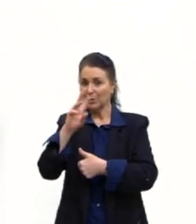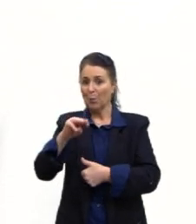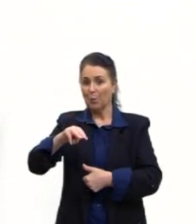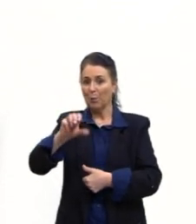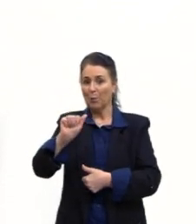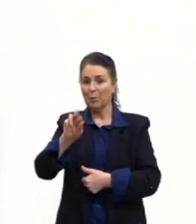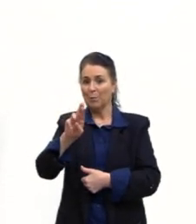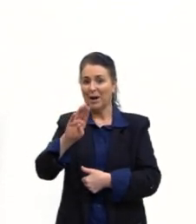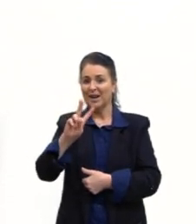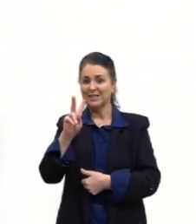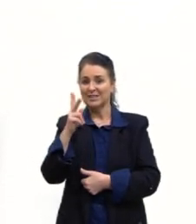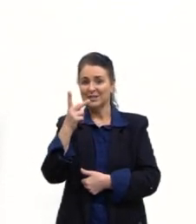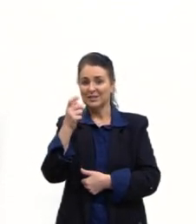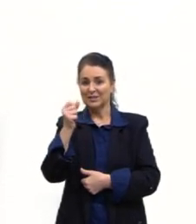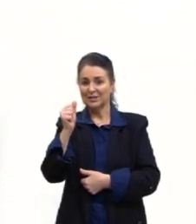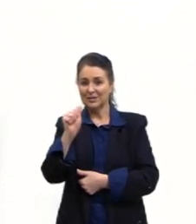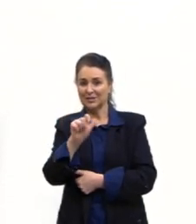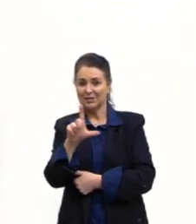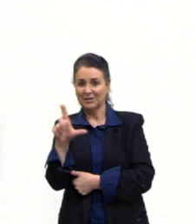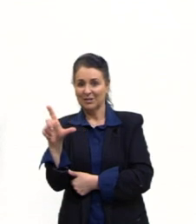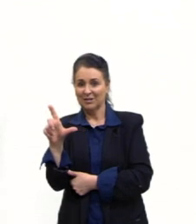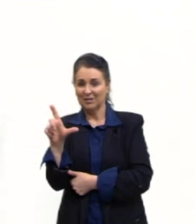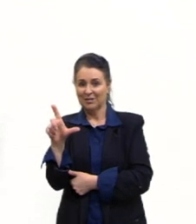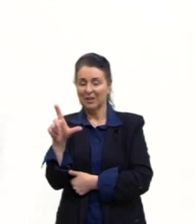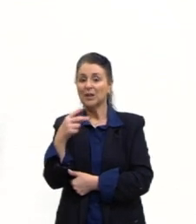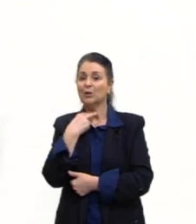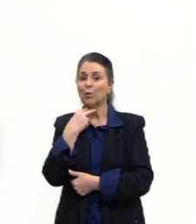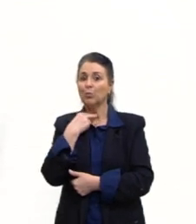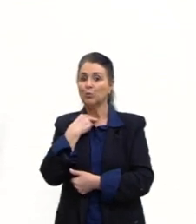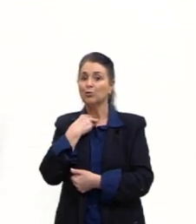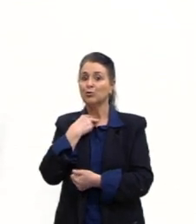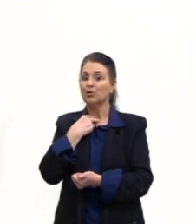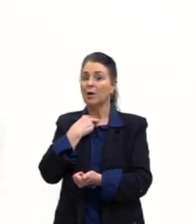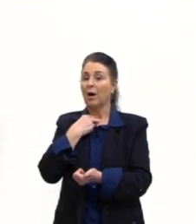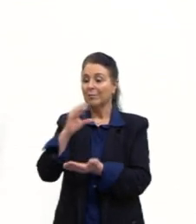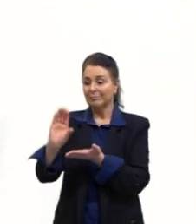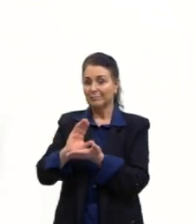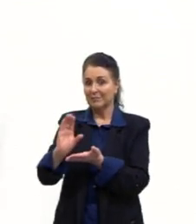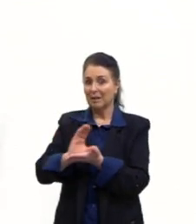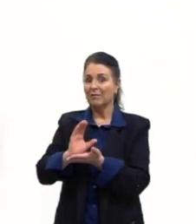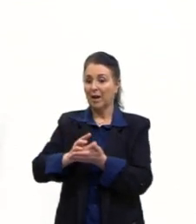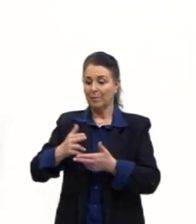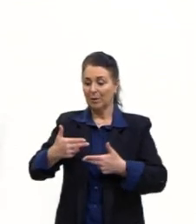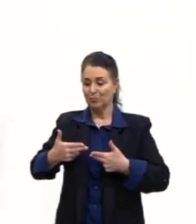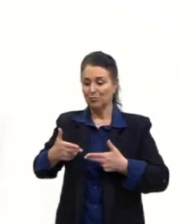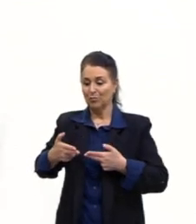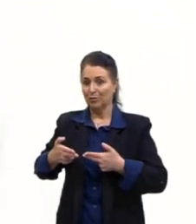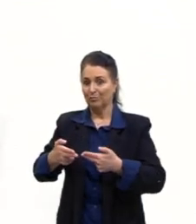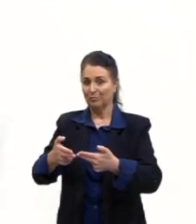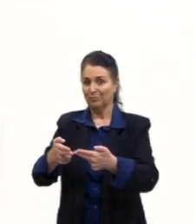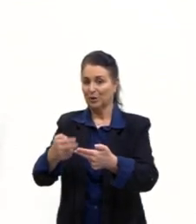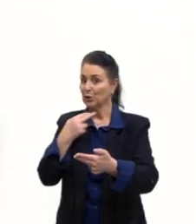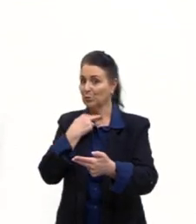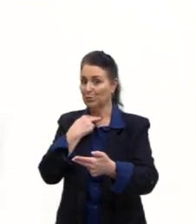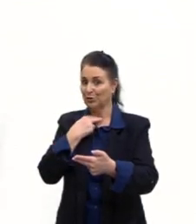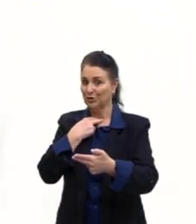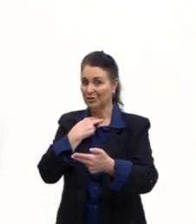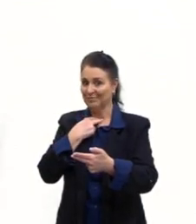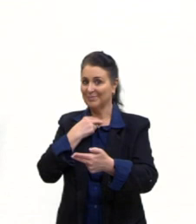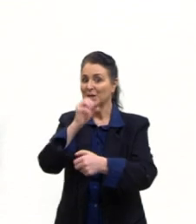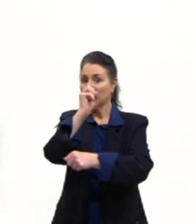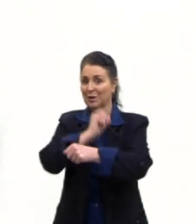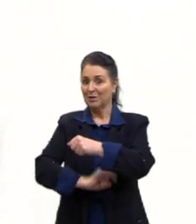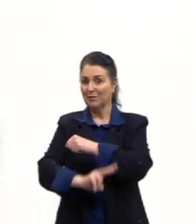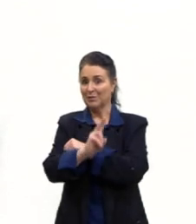é que não podia investir na questão bélica, na questão de guerra, não podia investir na máquina de guerra, né? Formar todo o exército.